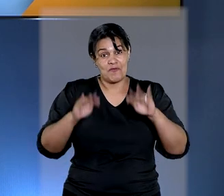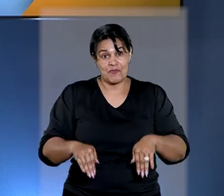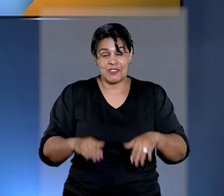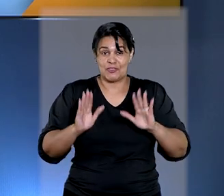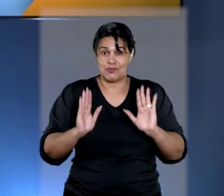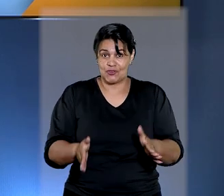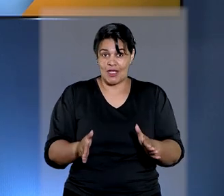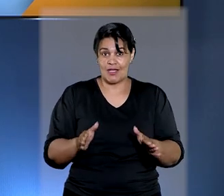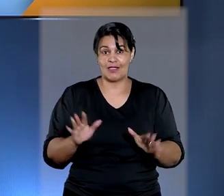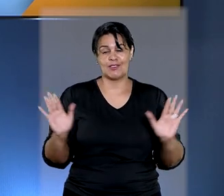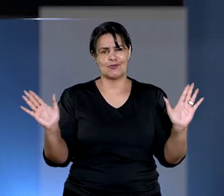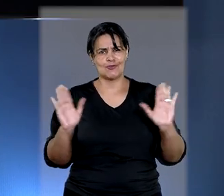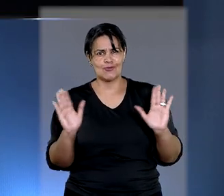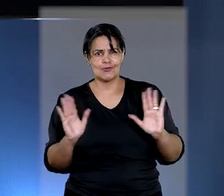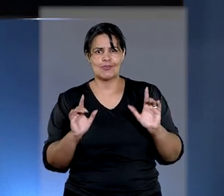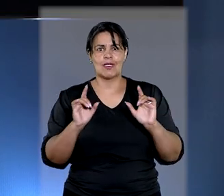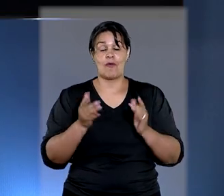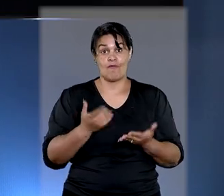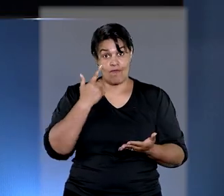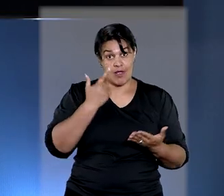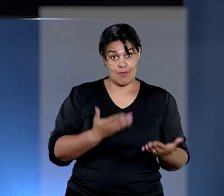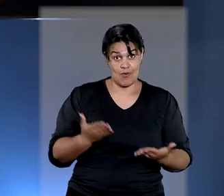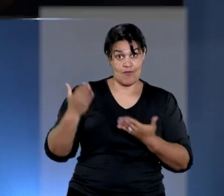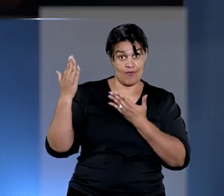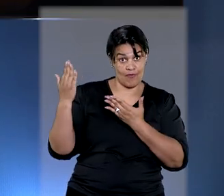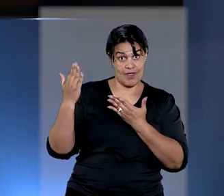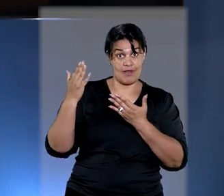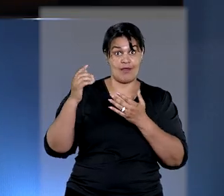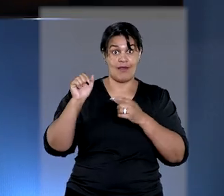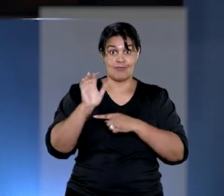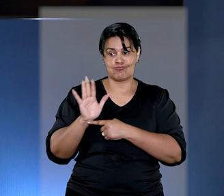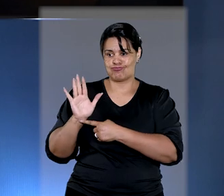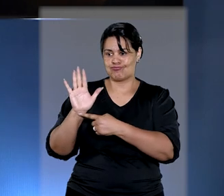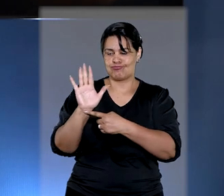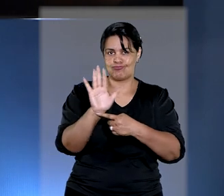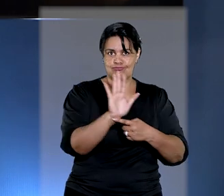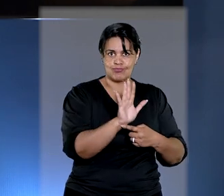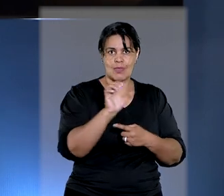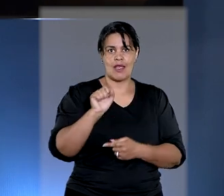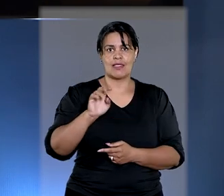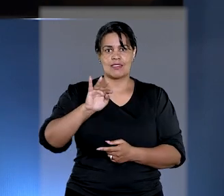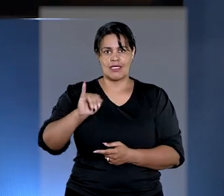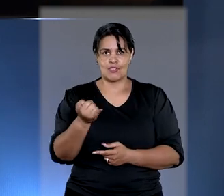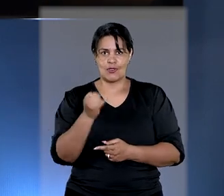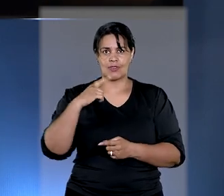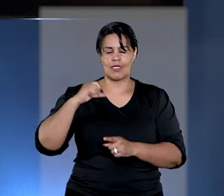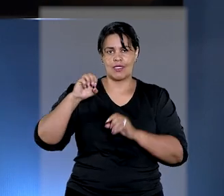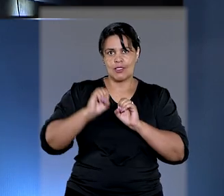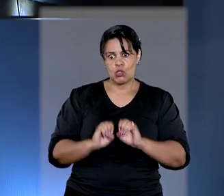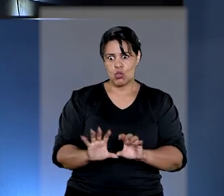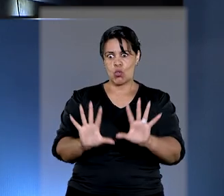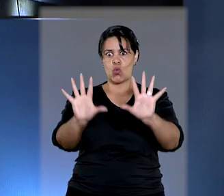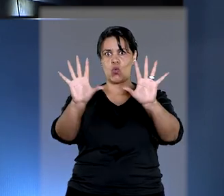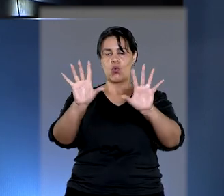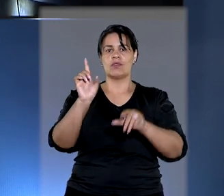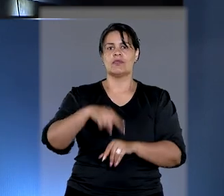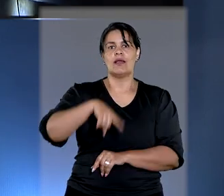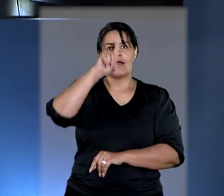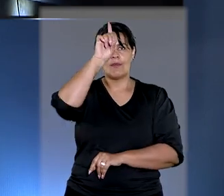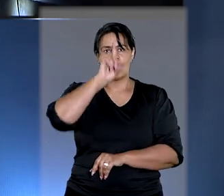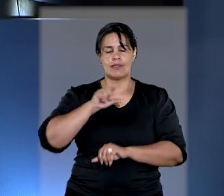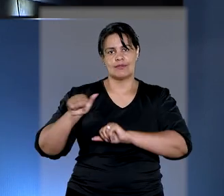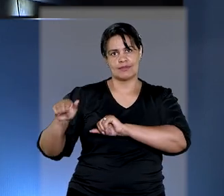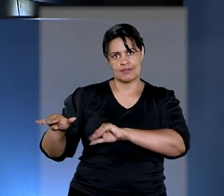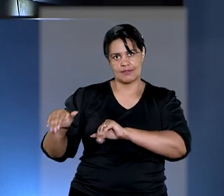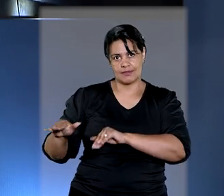chegando ao fim. A gente se despede com as imagens da fachada do STJ em Brasília, iluminada nas cores do setembro